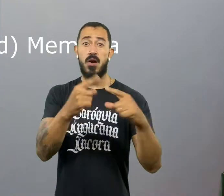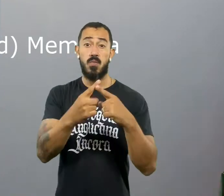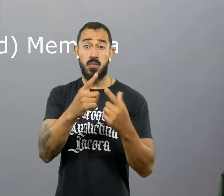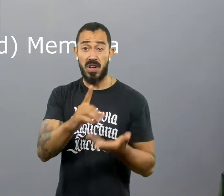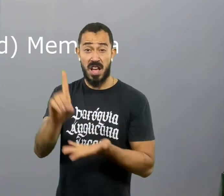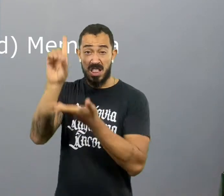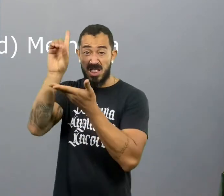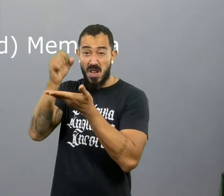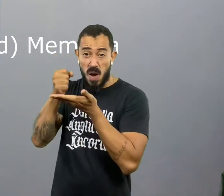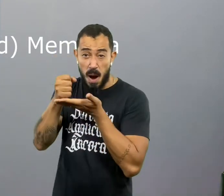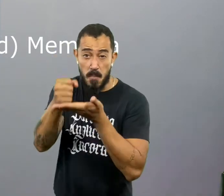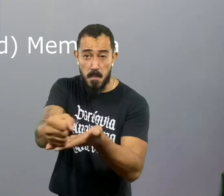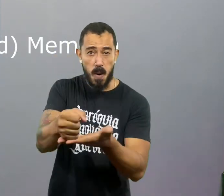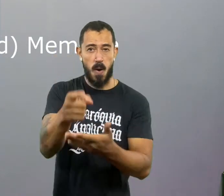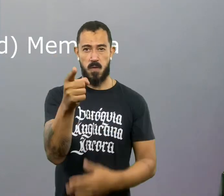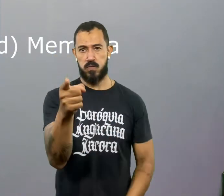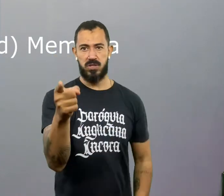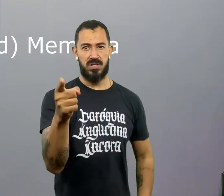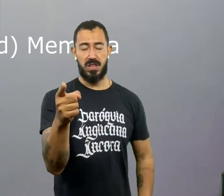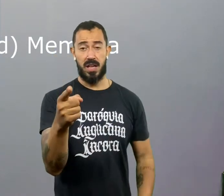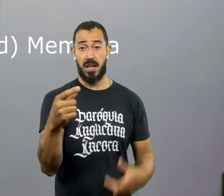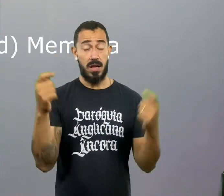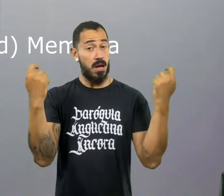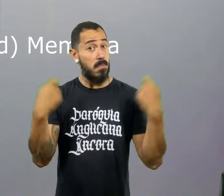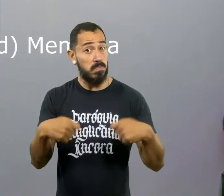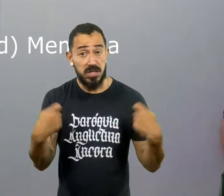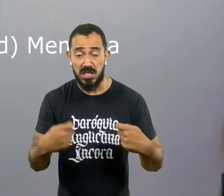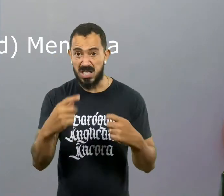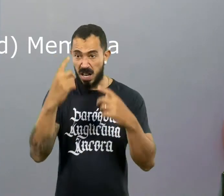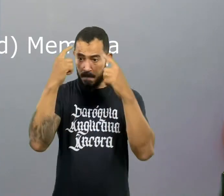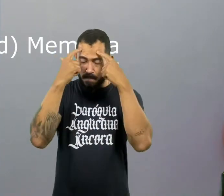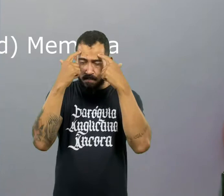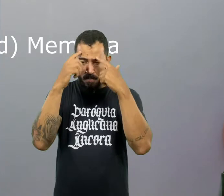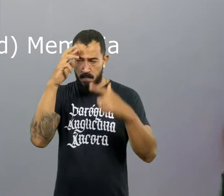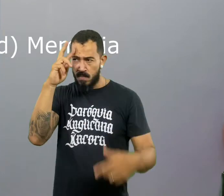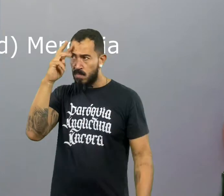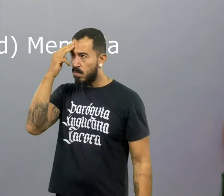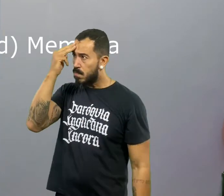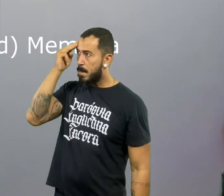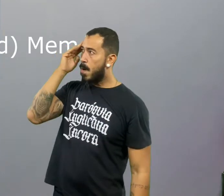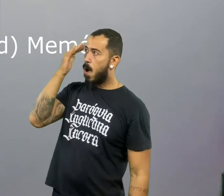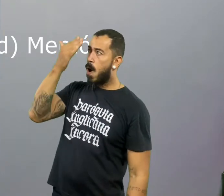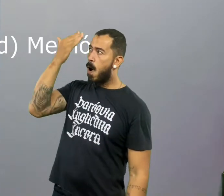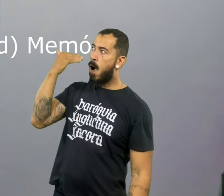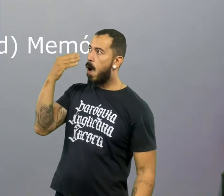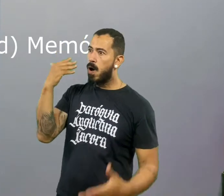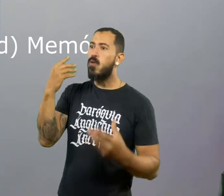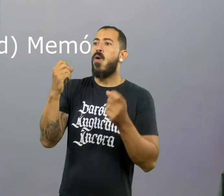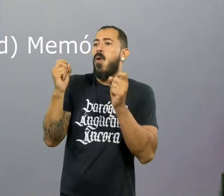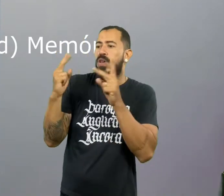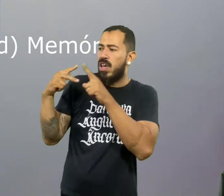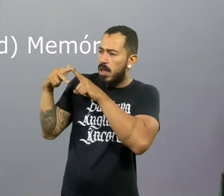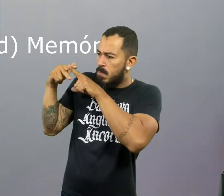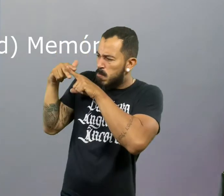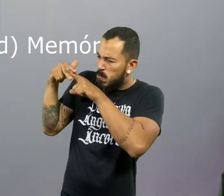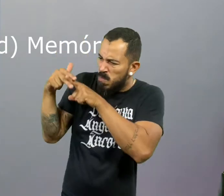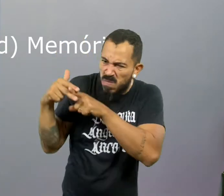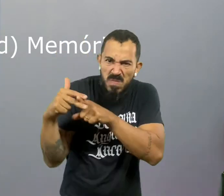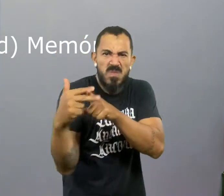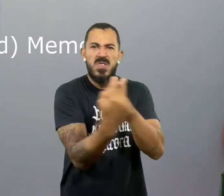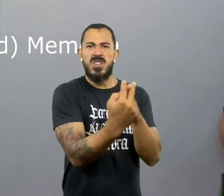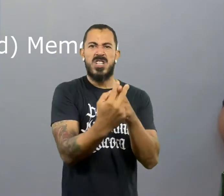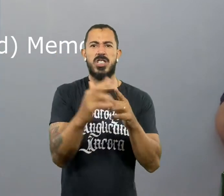diferente. Então, você precisa fazer um bom uso da memória. Ou seja, uma boa interpretação do que você foi até aqui, julgar isso, a ausência da escritura